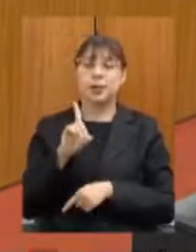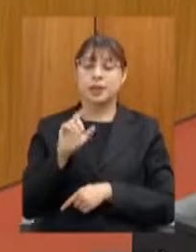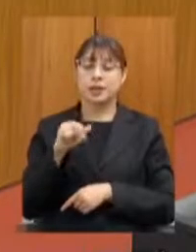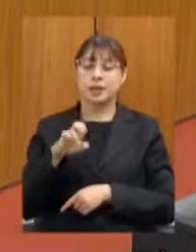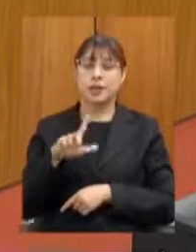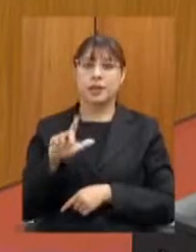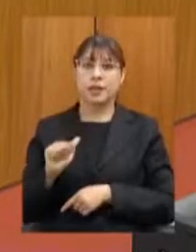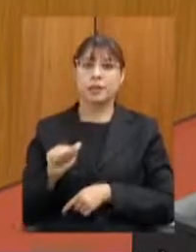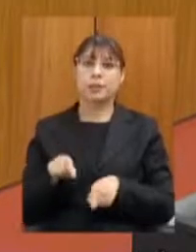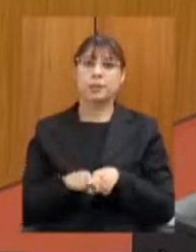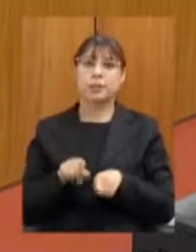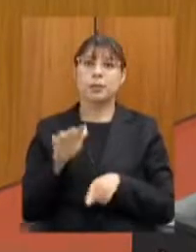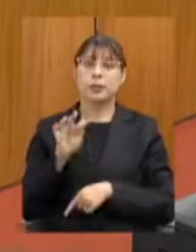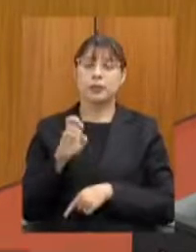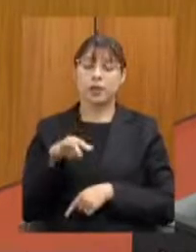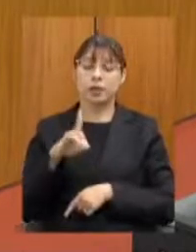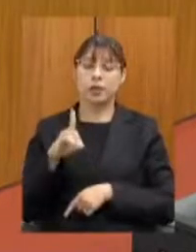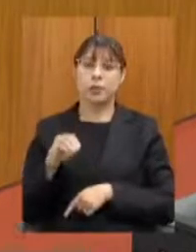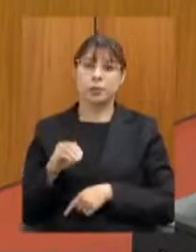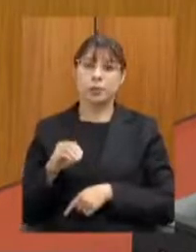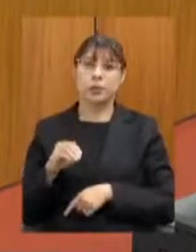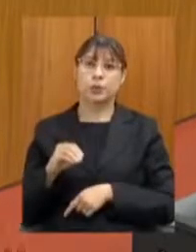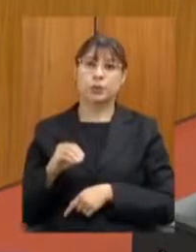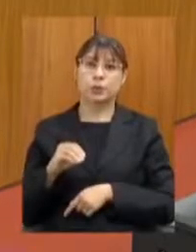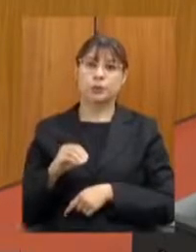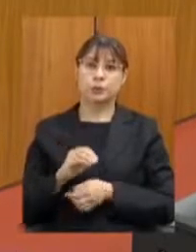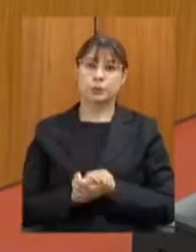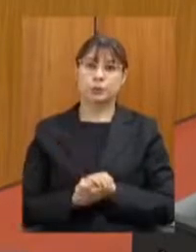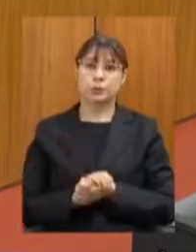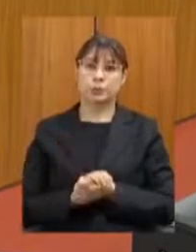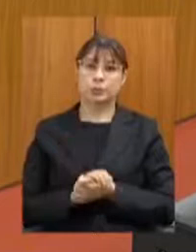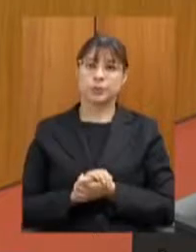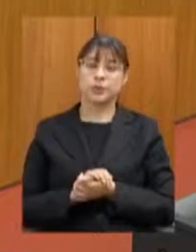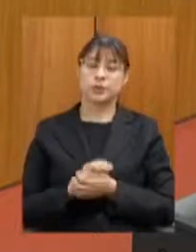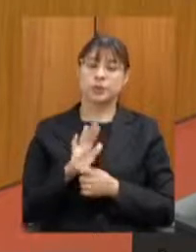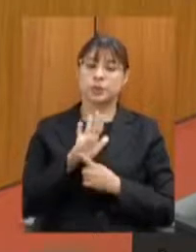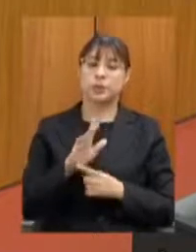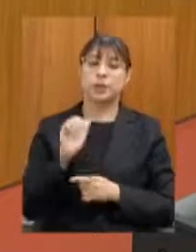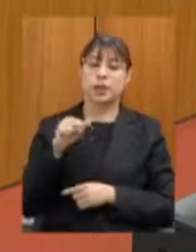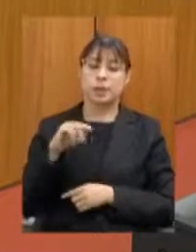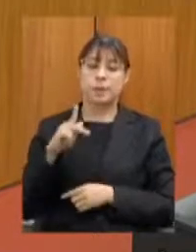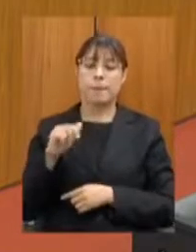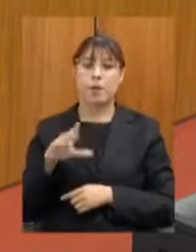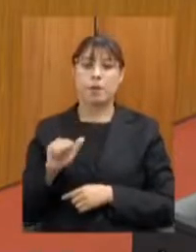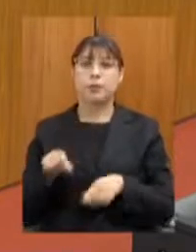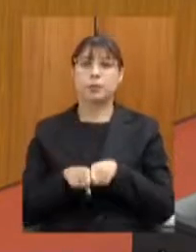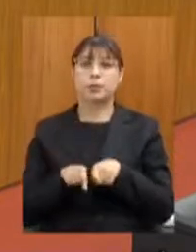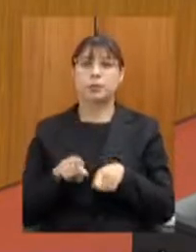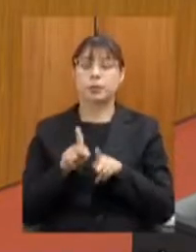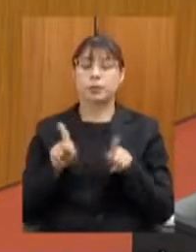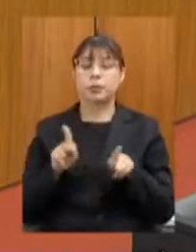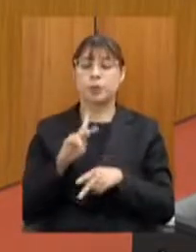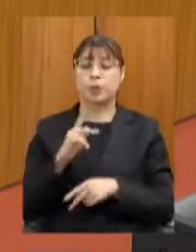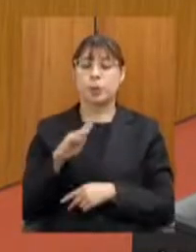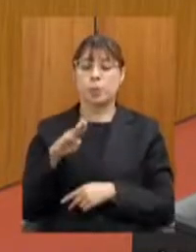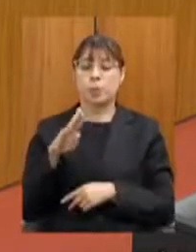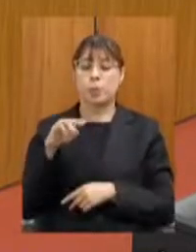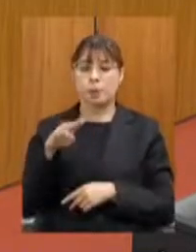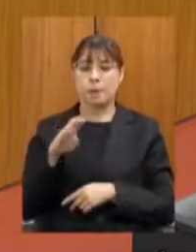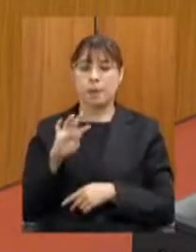Fernando Fernando firme lá na apresentação Ana Paula professor Humberto nosso consultor